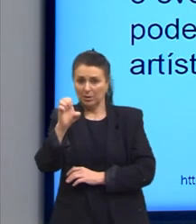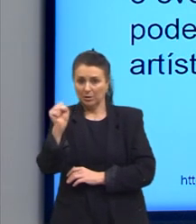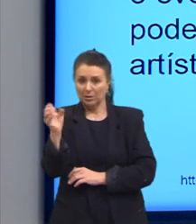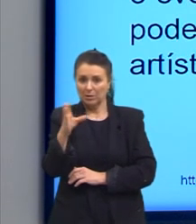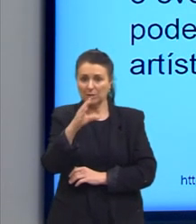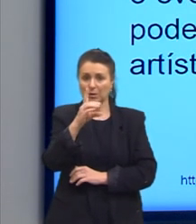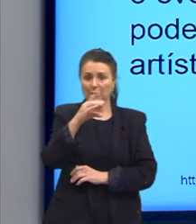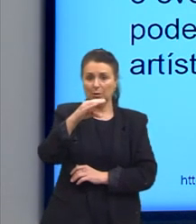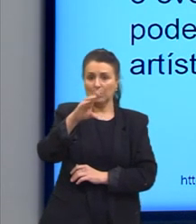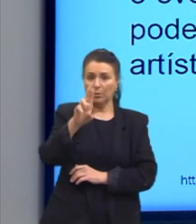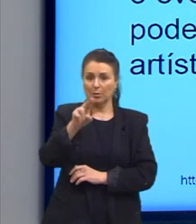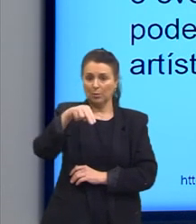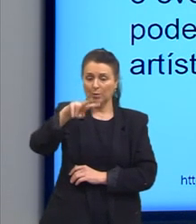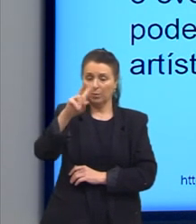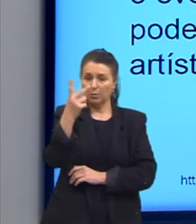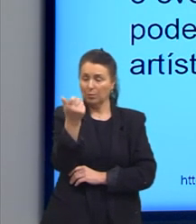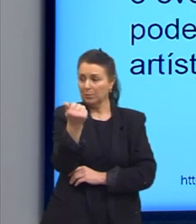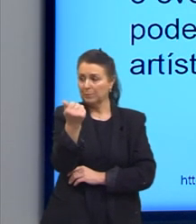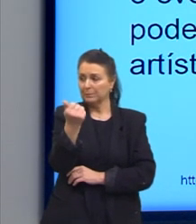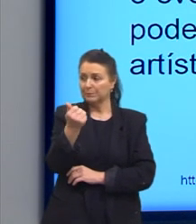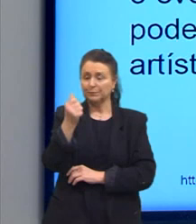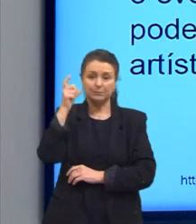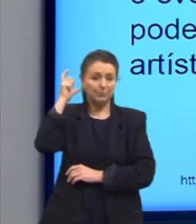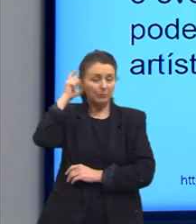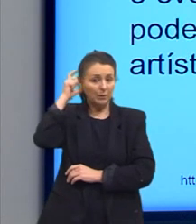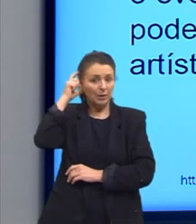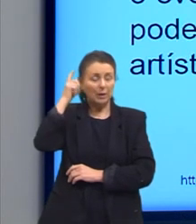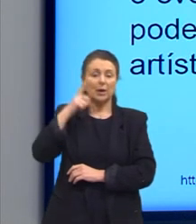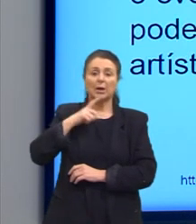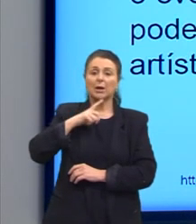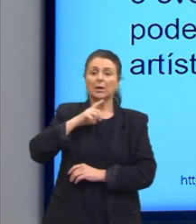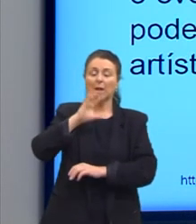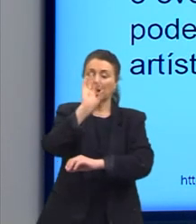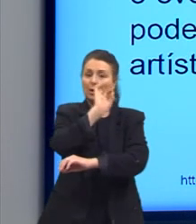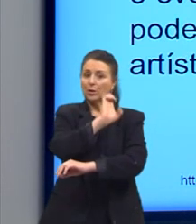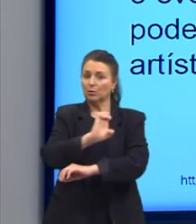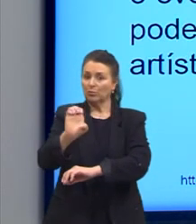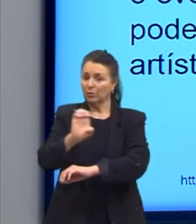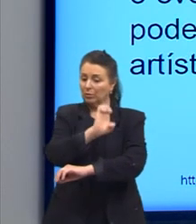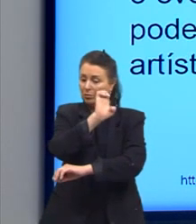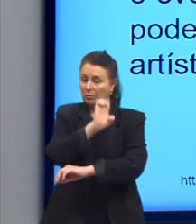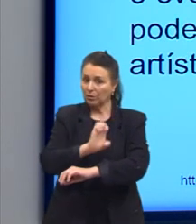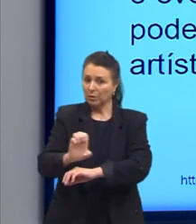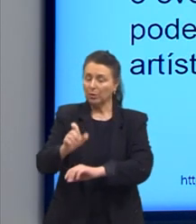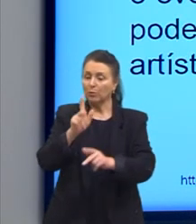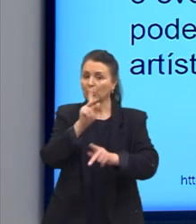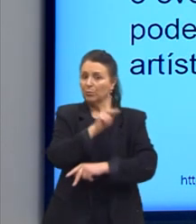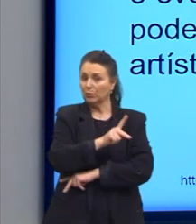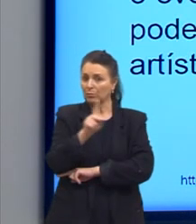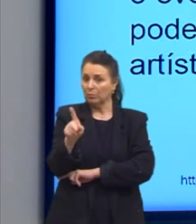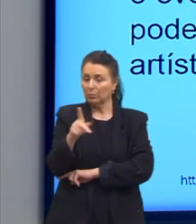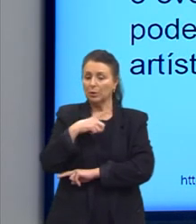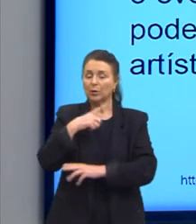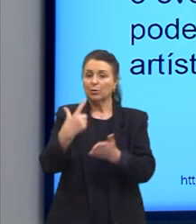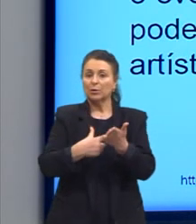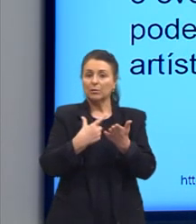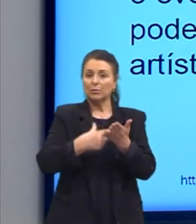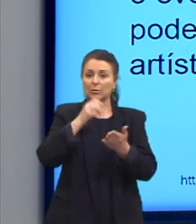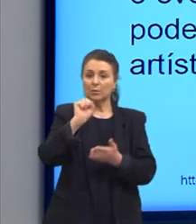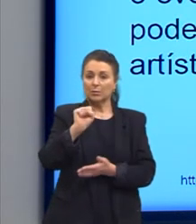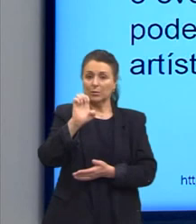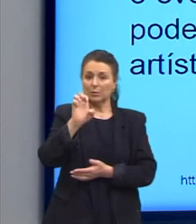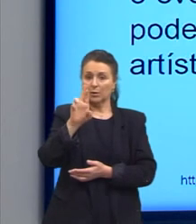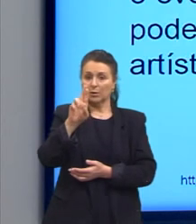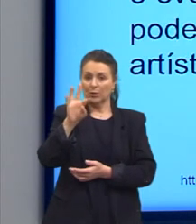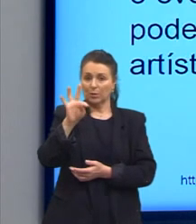Ele era um jornalista, historiador, engenheiro, professor. E ele, no livro dele, Os Sertões, ele fala sobre a Guerra